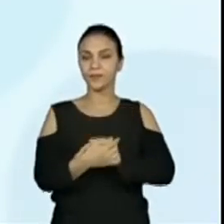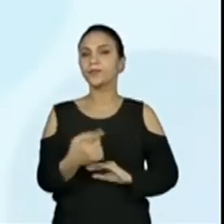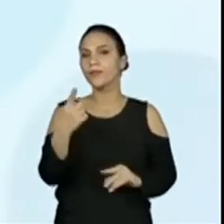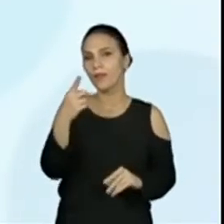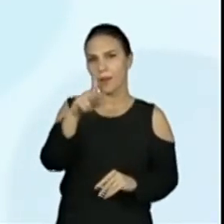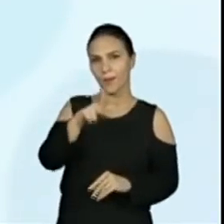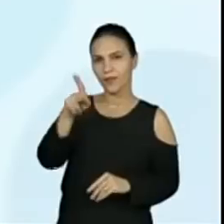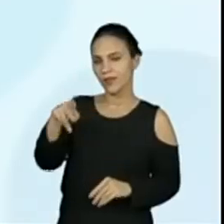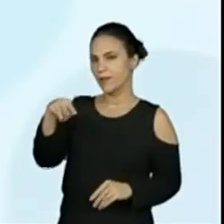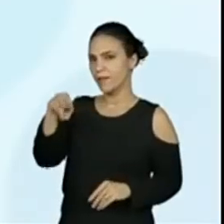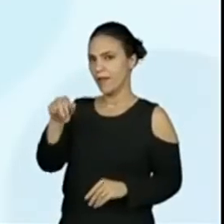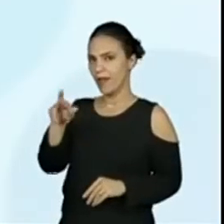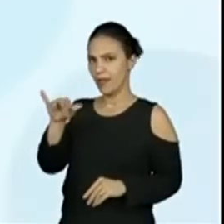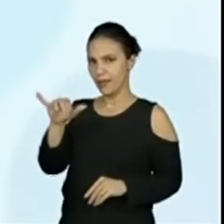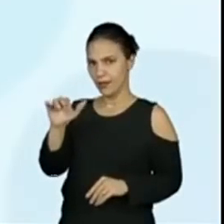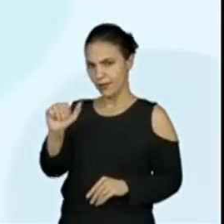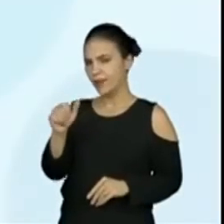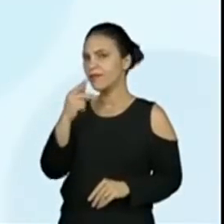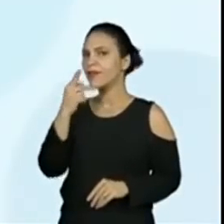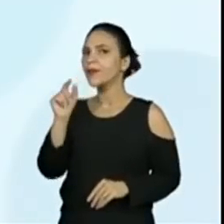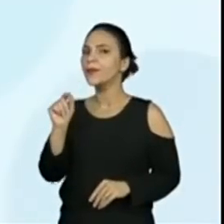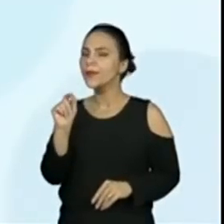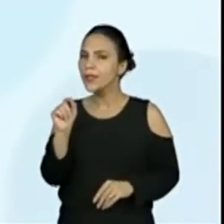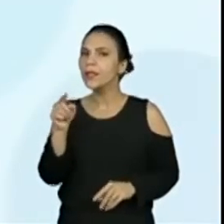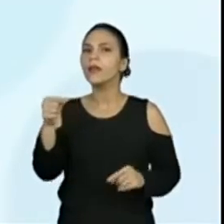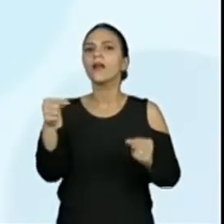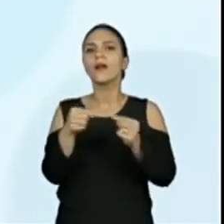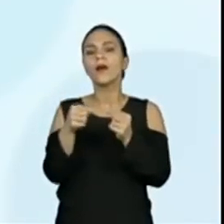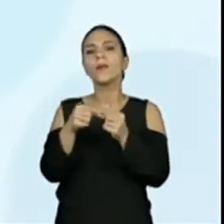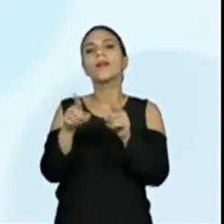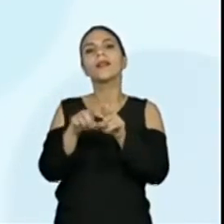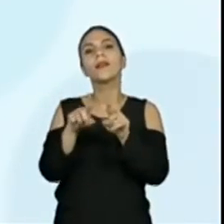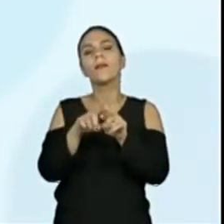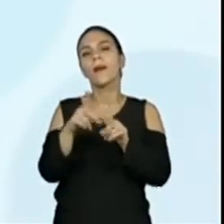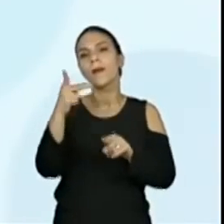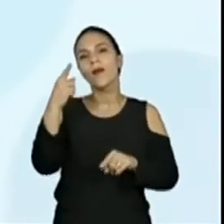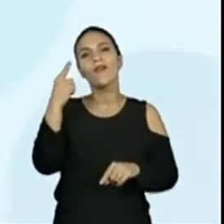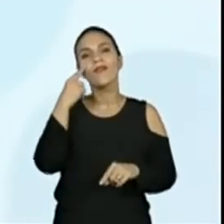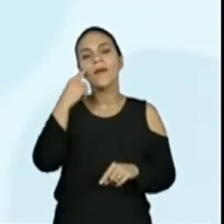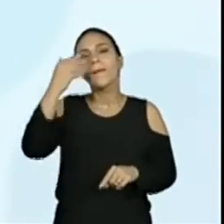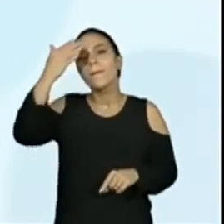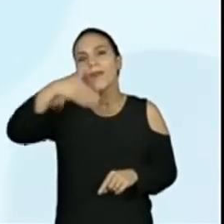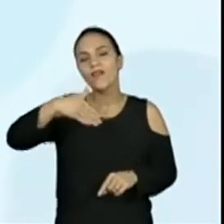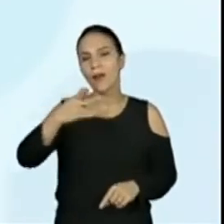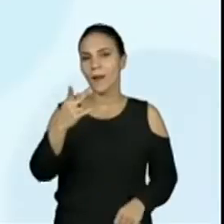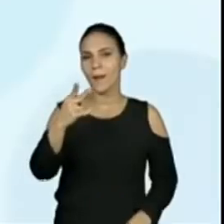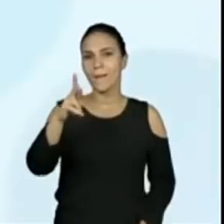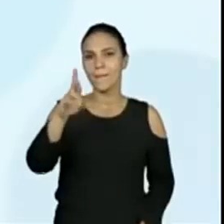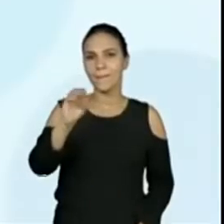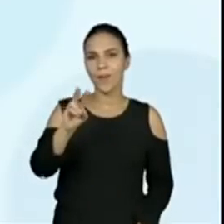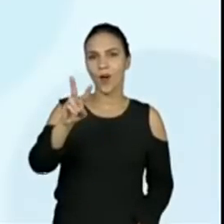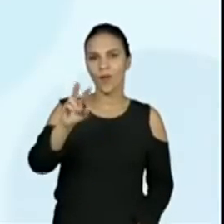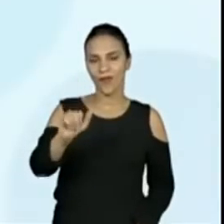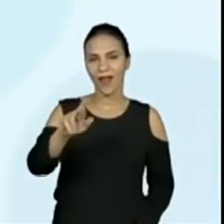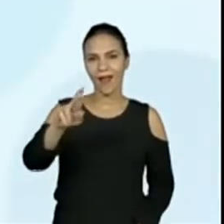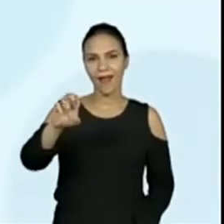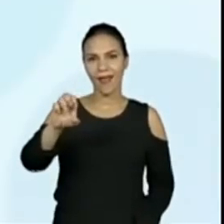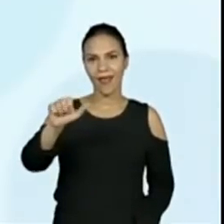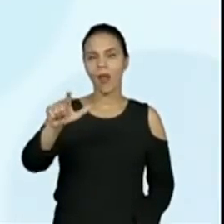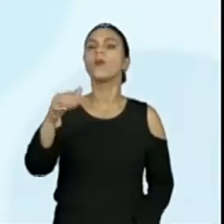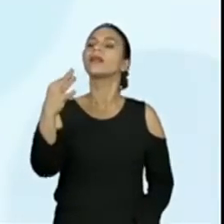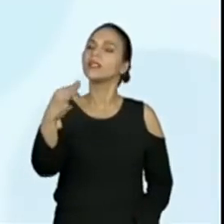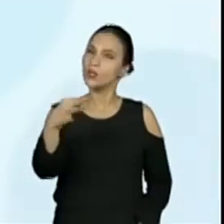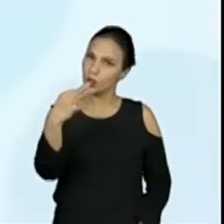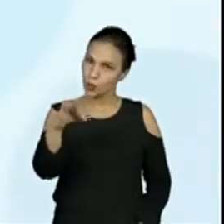a professora Maria Aparecida, disse que tem muita relação também com a prova real. Verdade. No caso, se você tinha aqui a